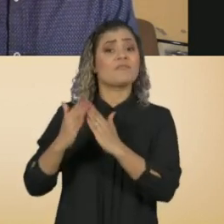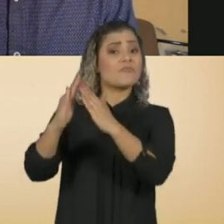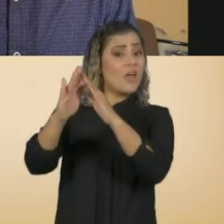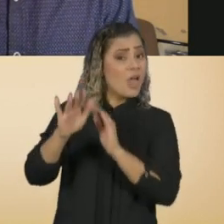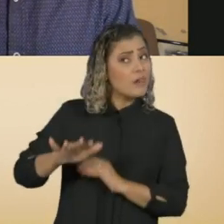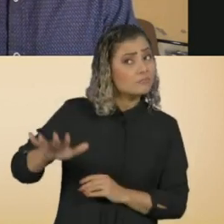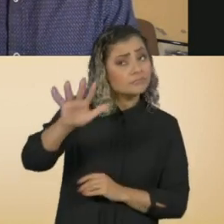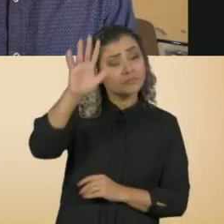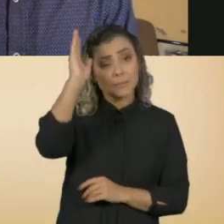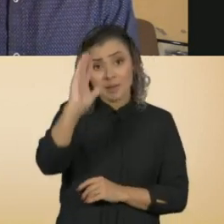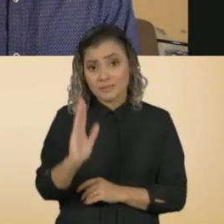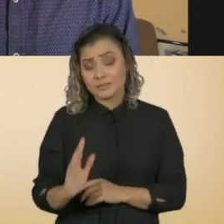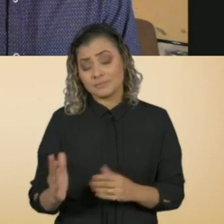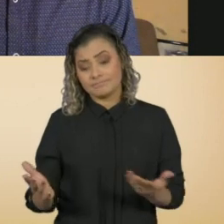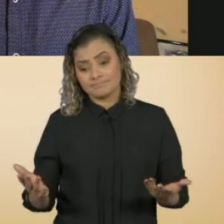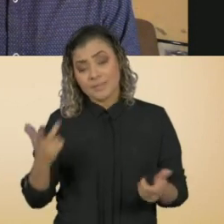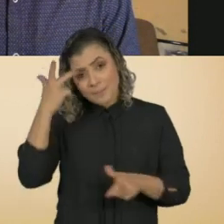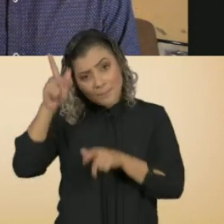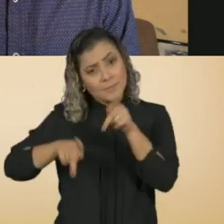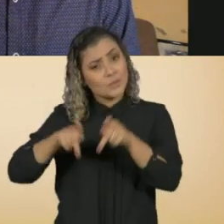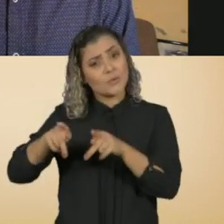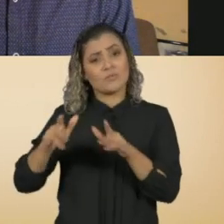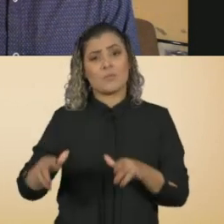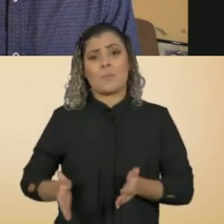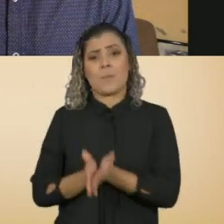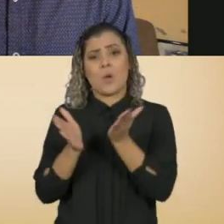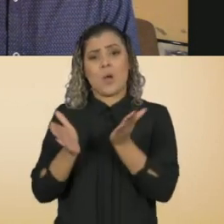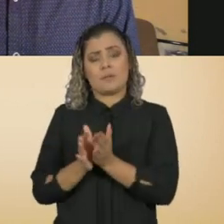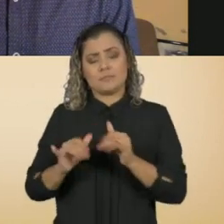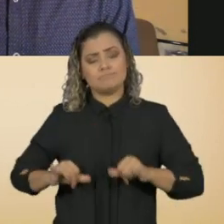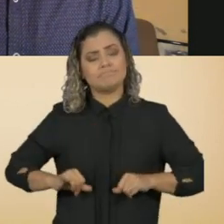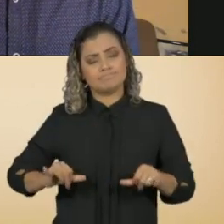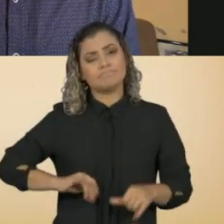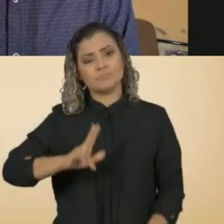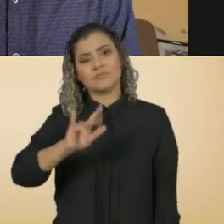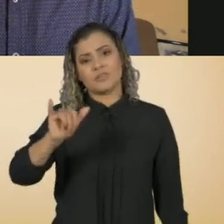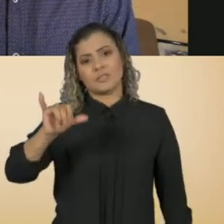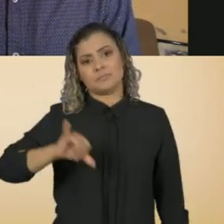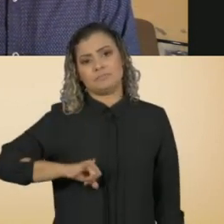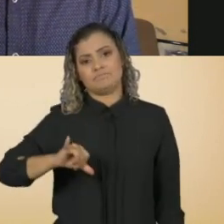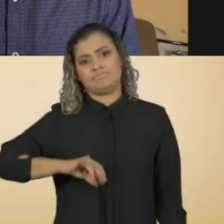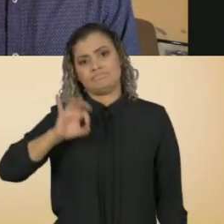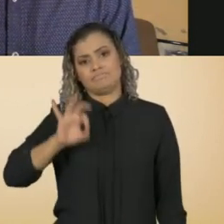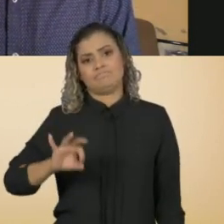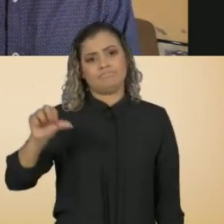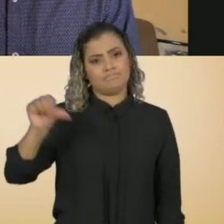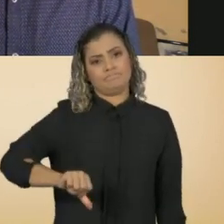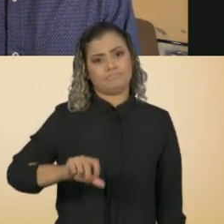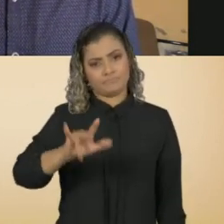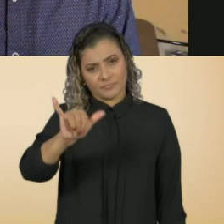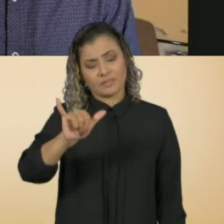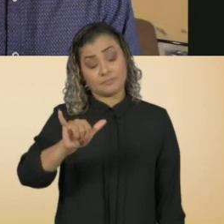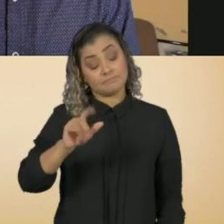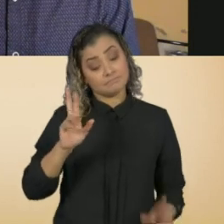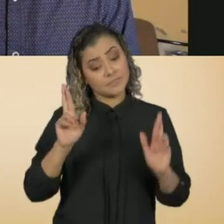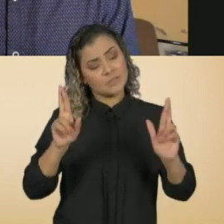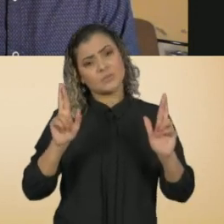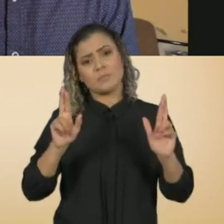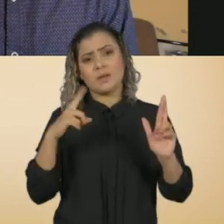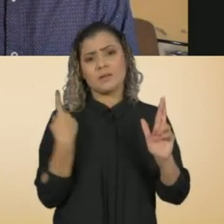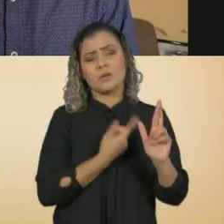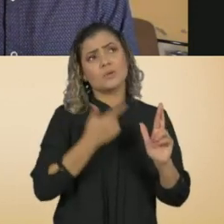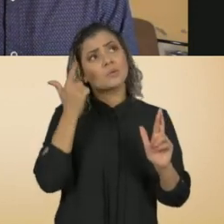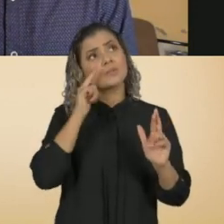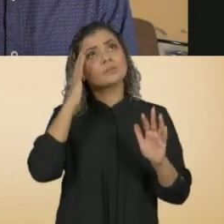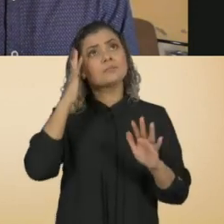brasileira. Mais uma vez, as pessoas mais vulneráveis vão pagar uma conta muito alta. E eu espero que a gente possa